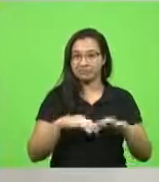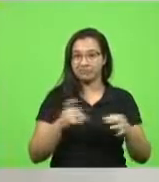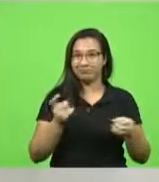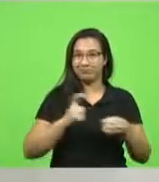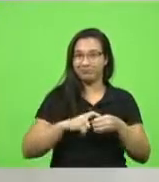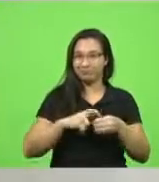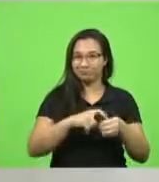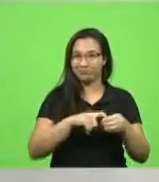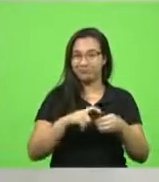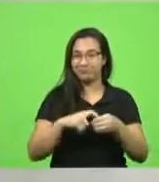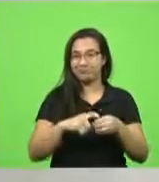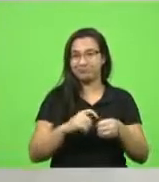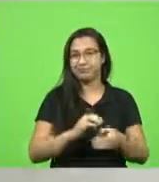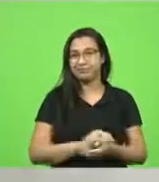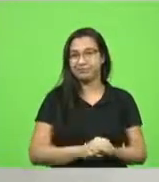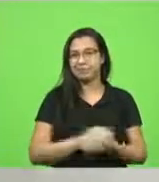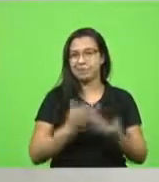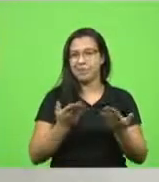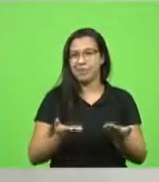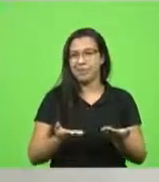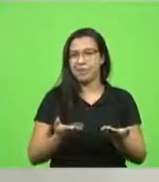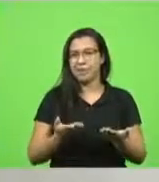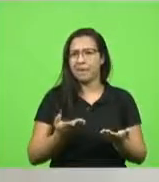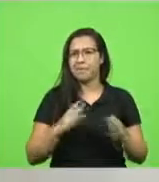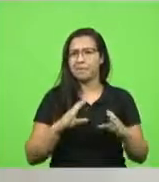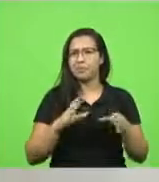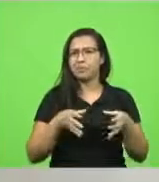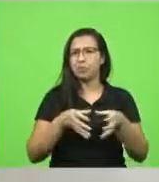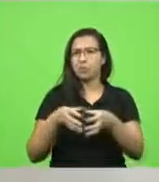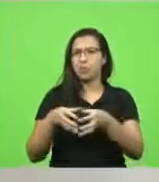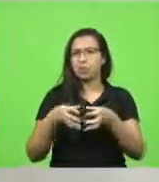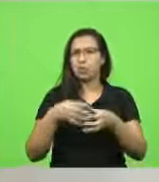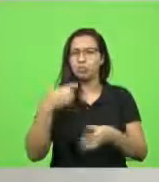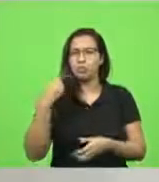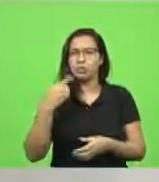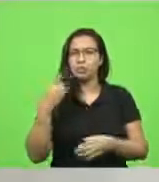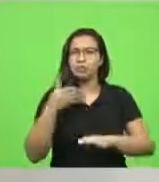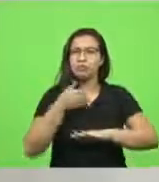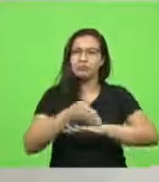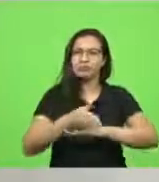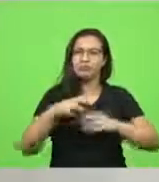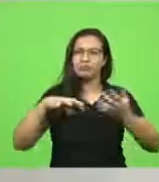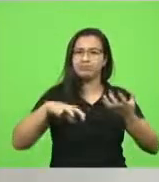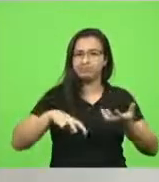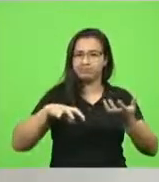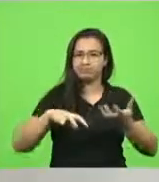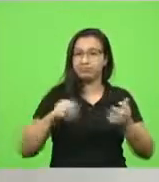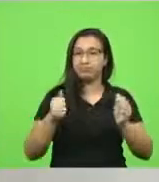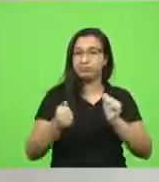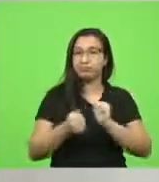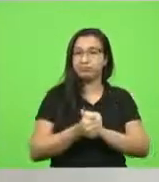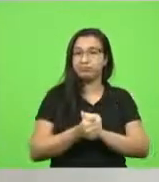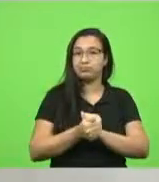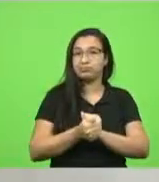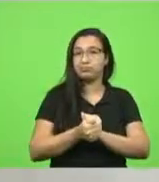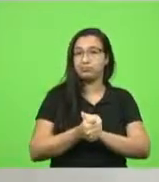Nessa Jornada Nacional, uma comitiva de deputados esteve em Brasília, junto com